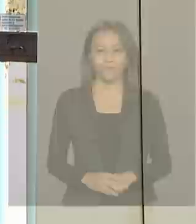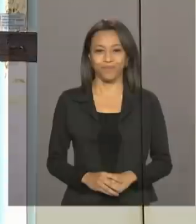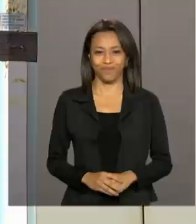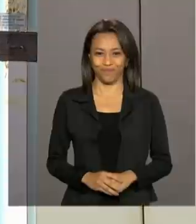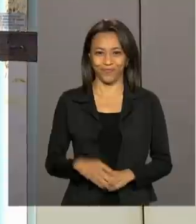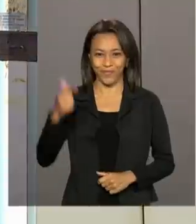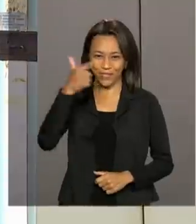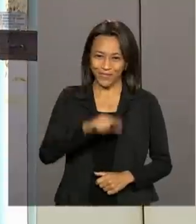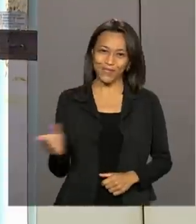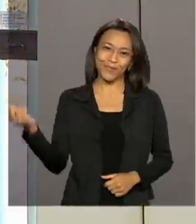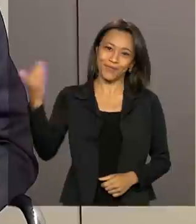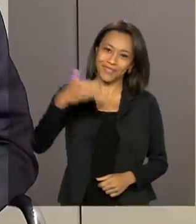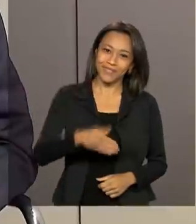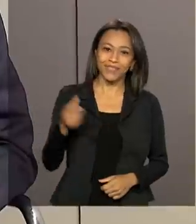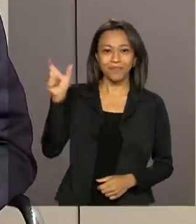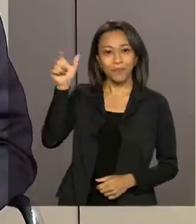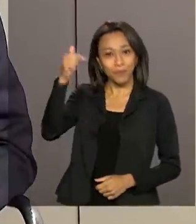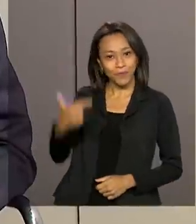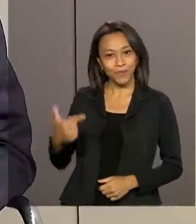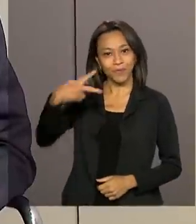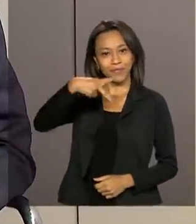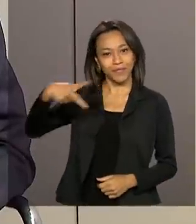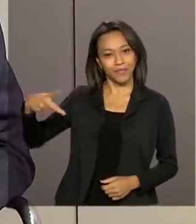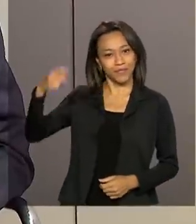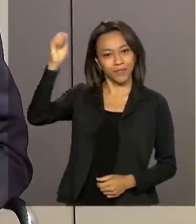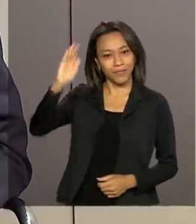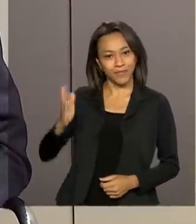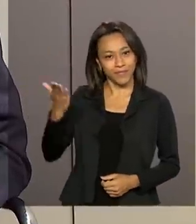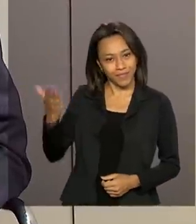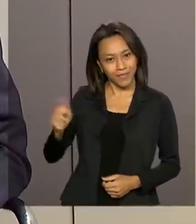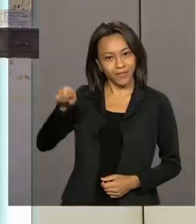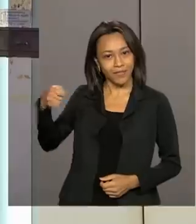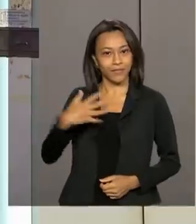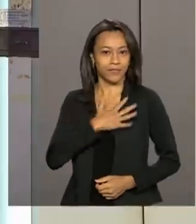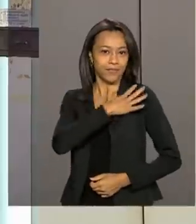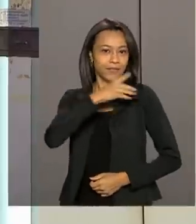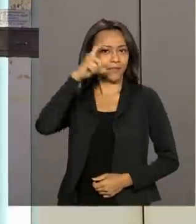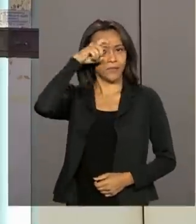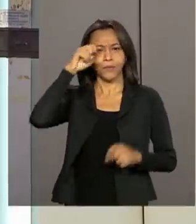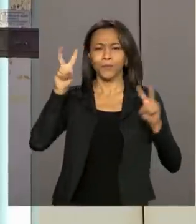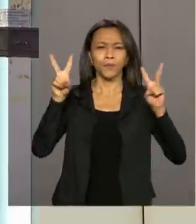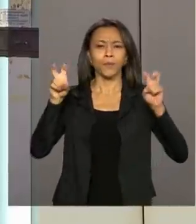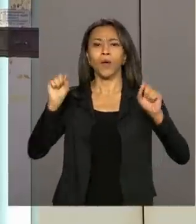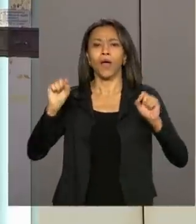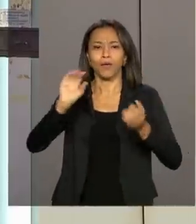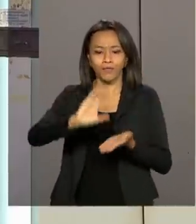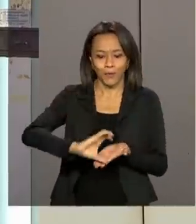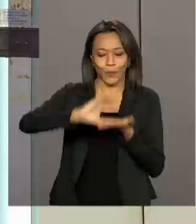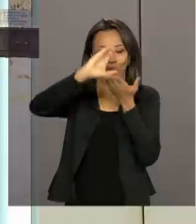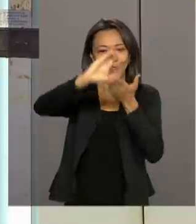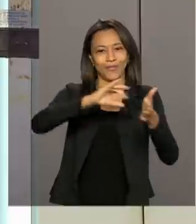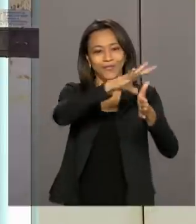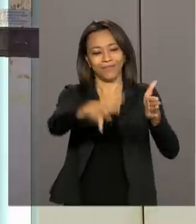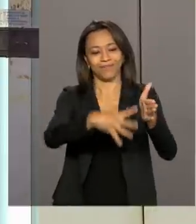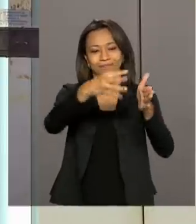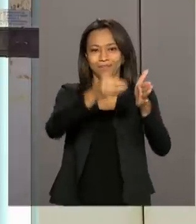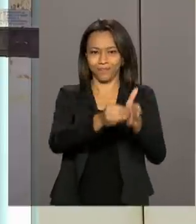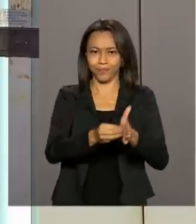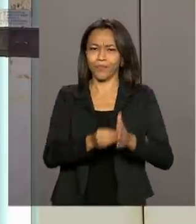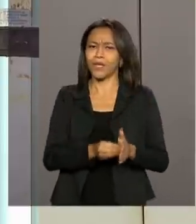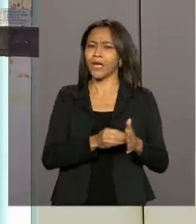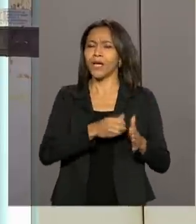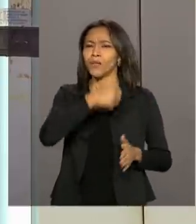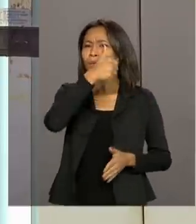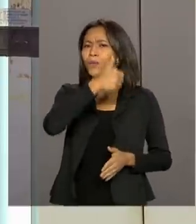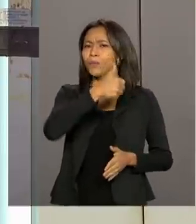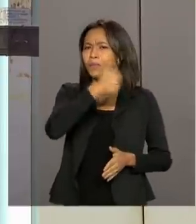Voltamos aqui na entrevista com o vice-presidente da República, Hamilton Mourão. O assunto é o Conselho Nacional da Amazônia Legal. No primeiro